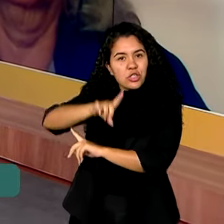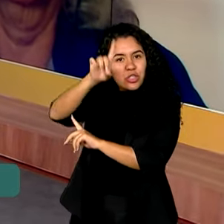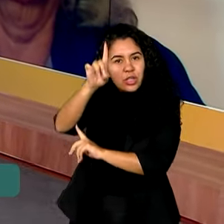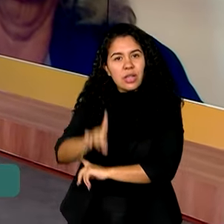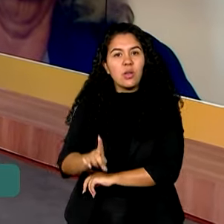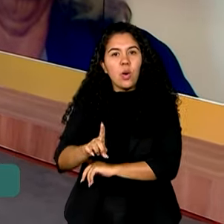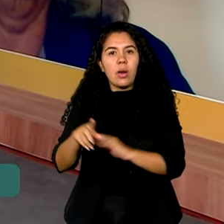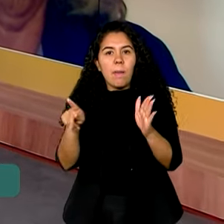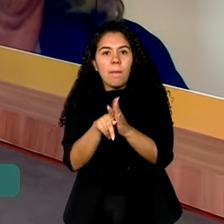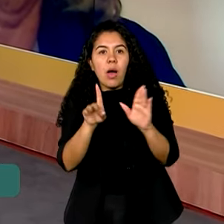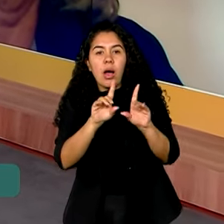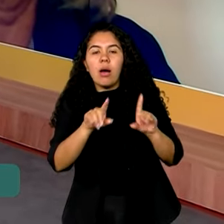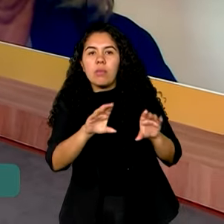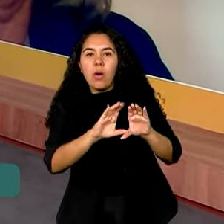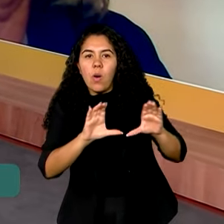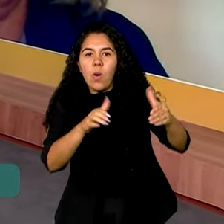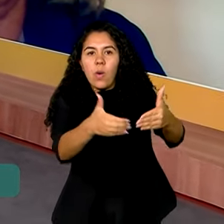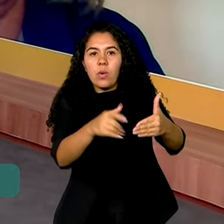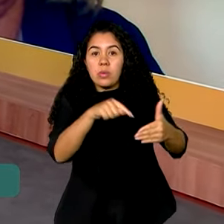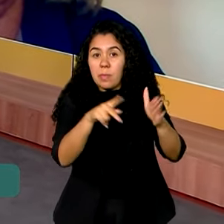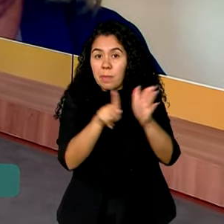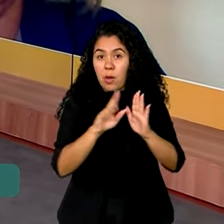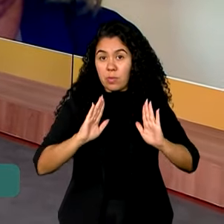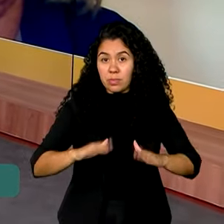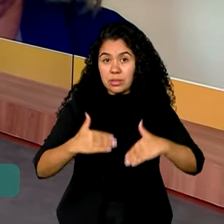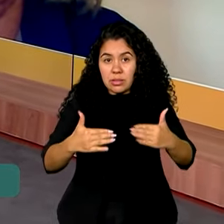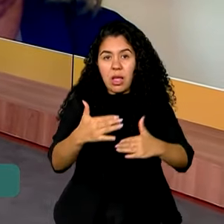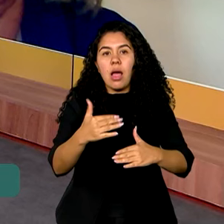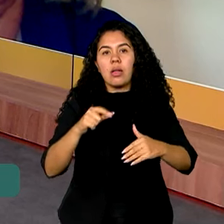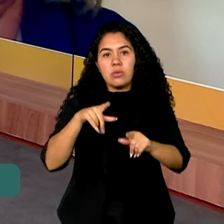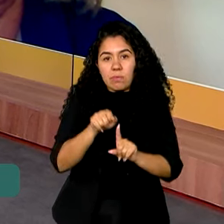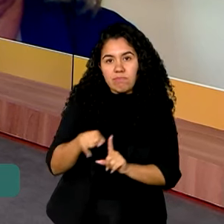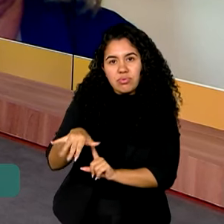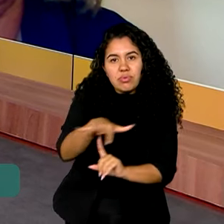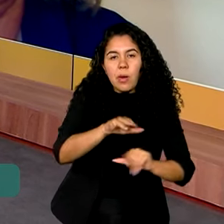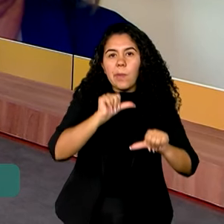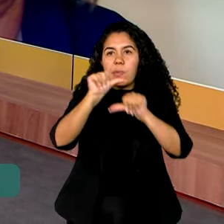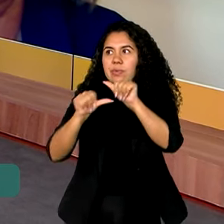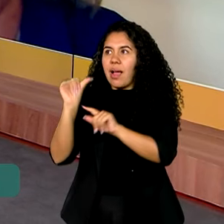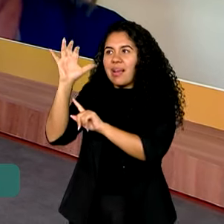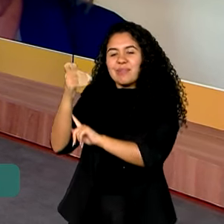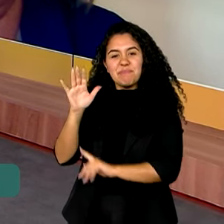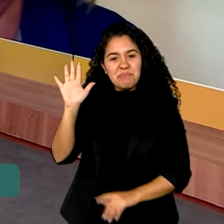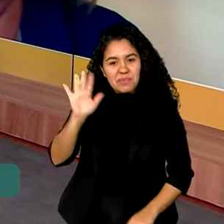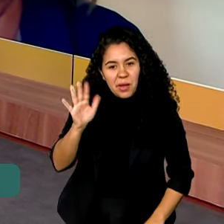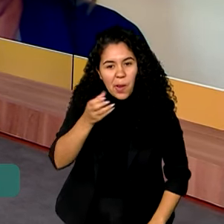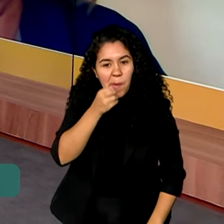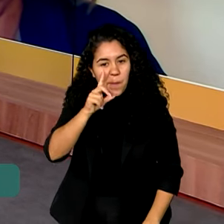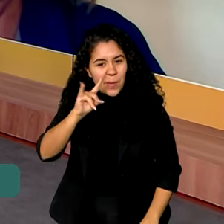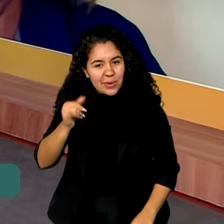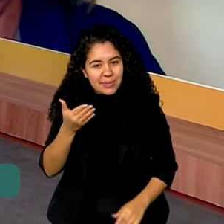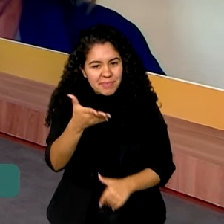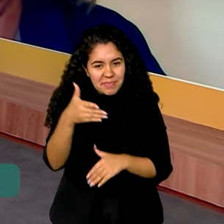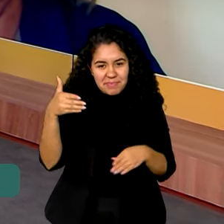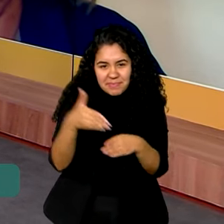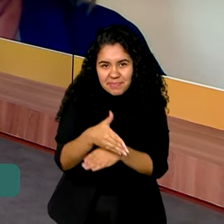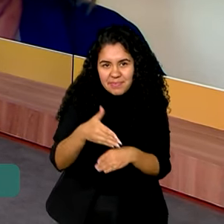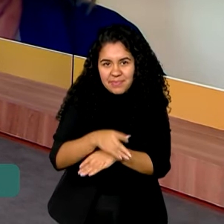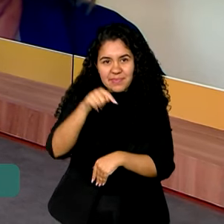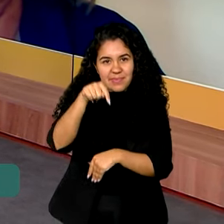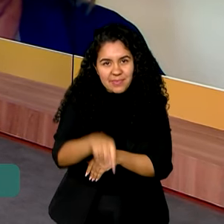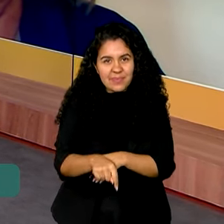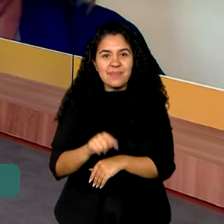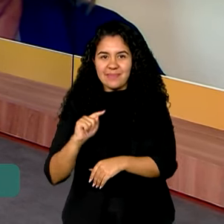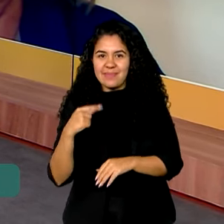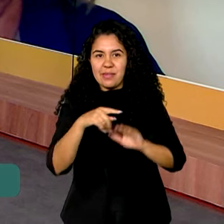e Gestão do Ministério do Meio Ambiente e Mudança do Clima. Oi, diretora, bom dia. Muito obrigada por participar conosco aqui do